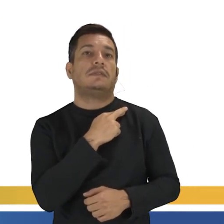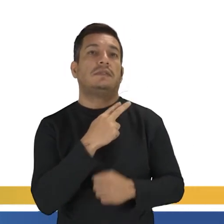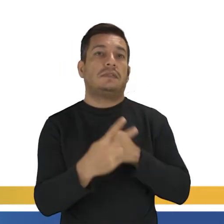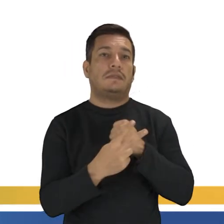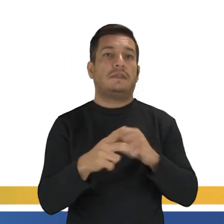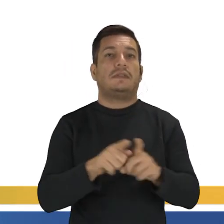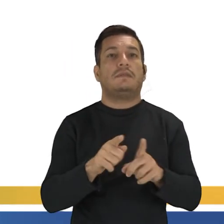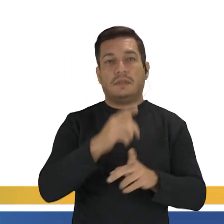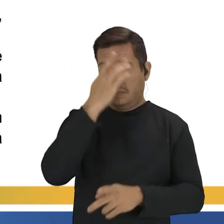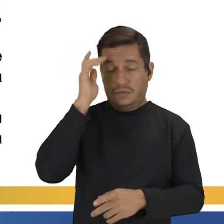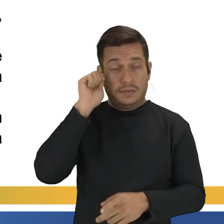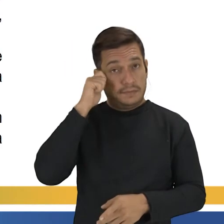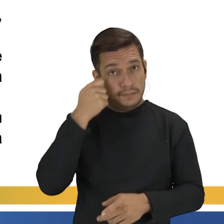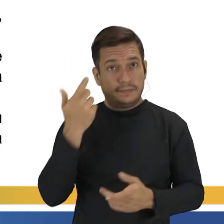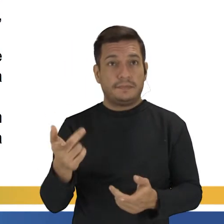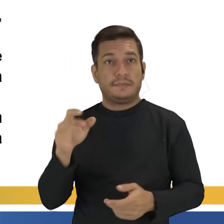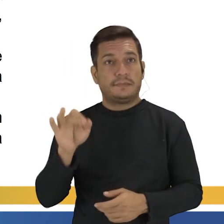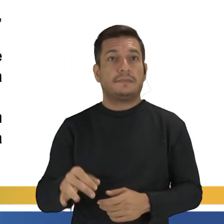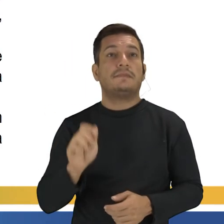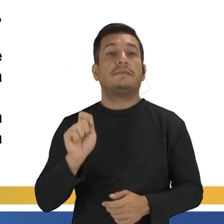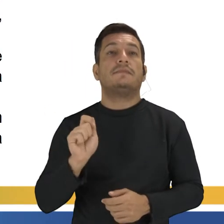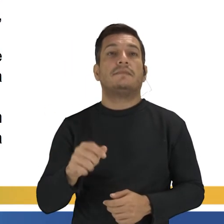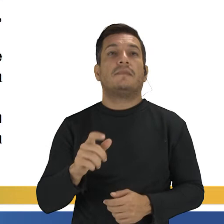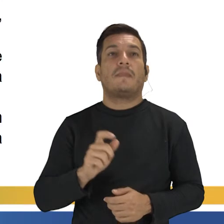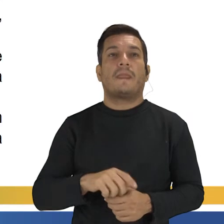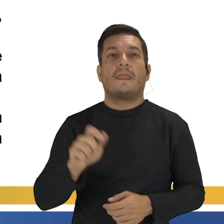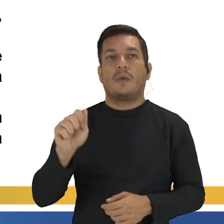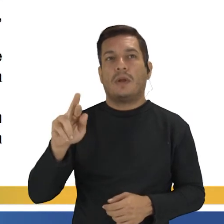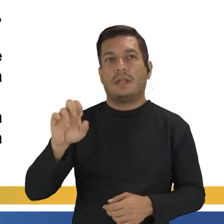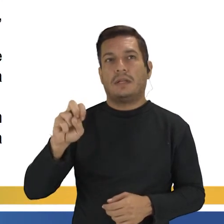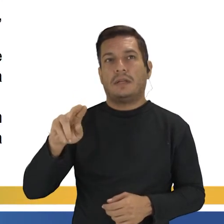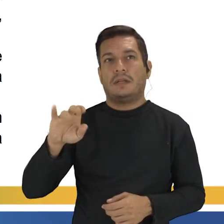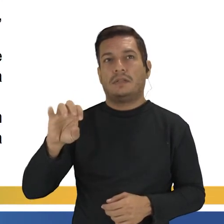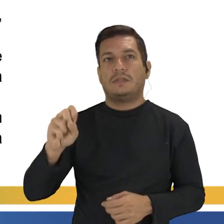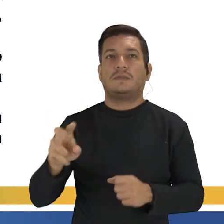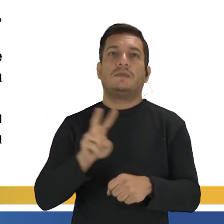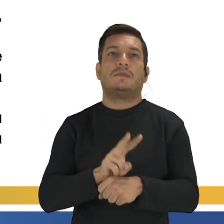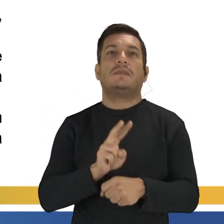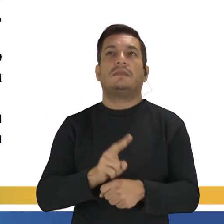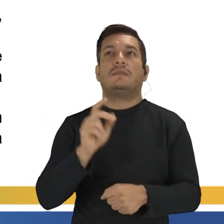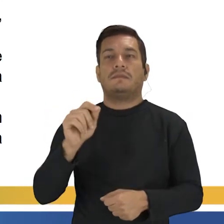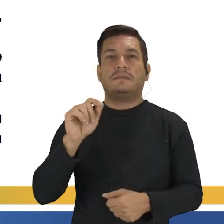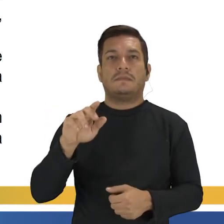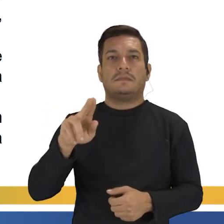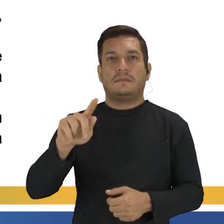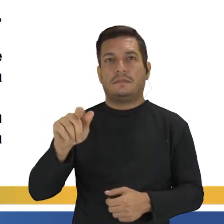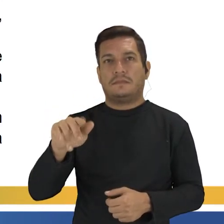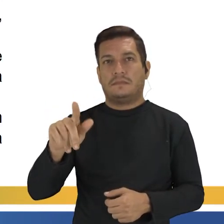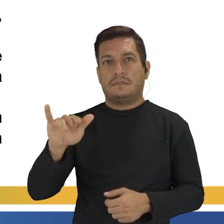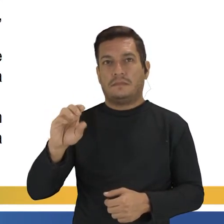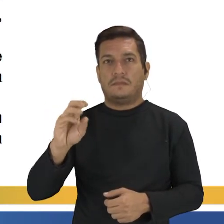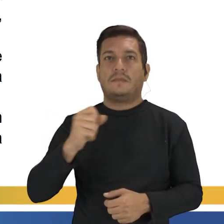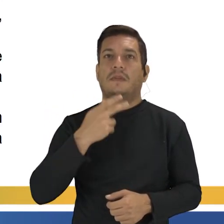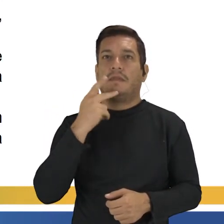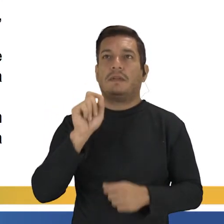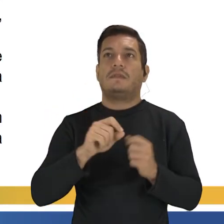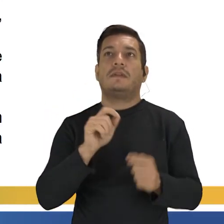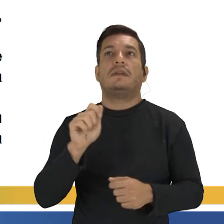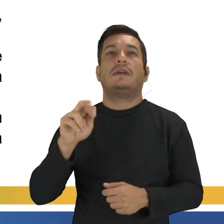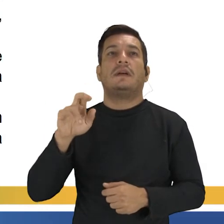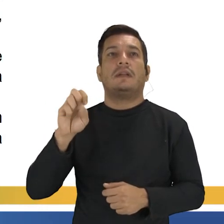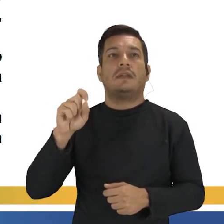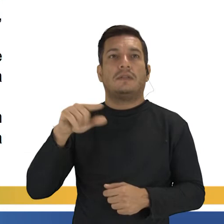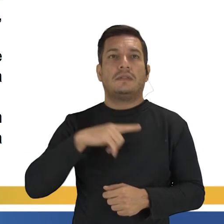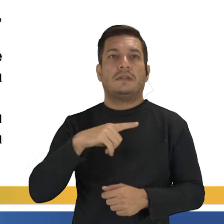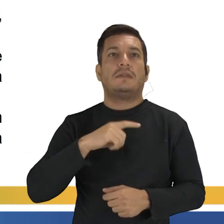afirmar que A. O arianismo, defendido pelo nazismo, afirmava que os arianos